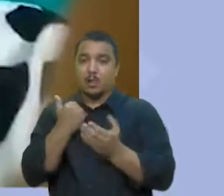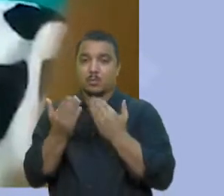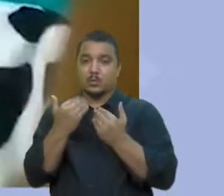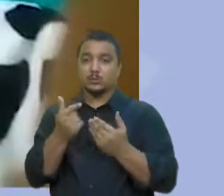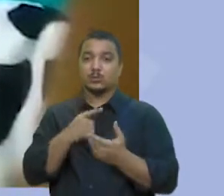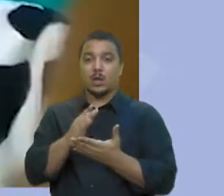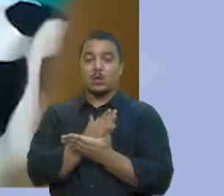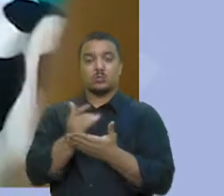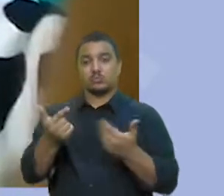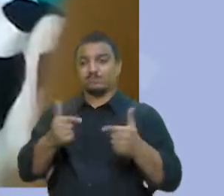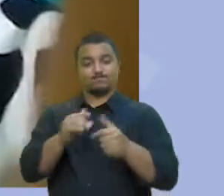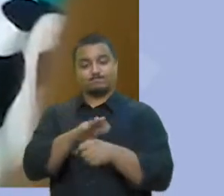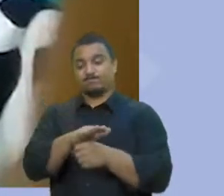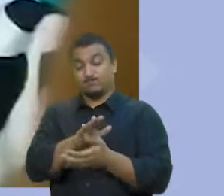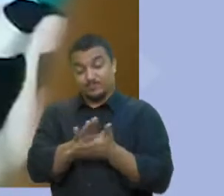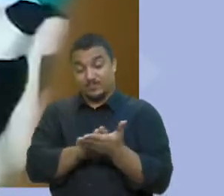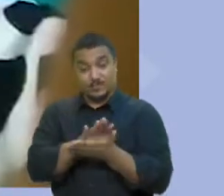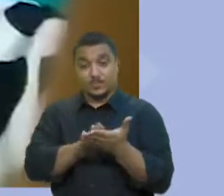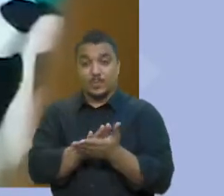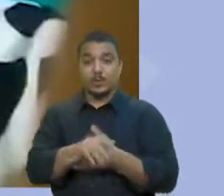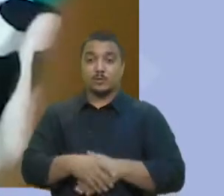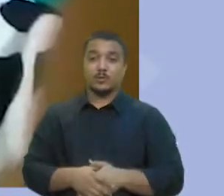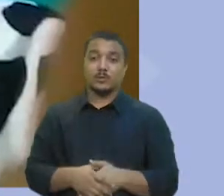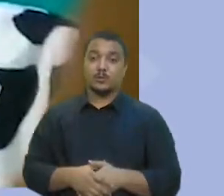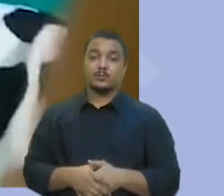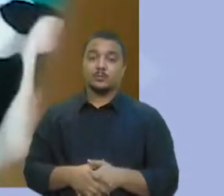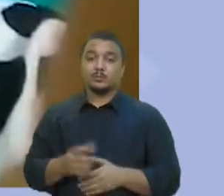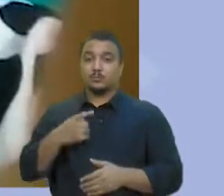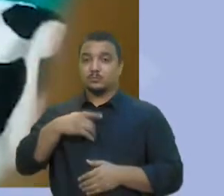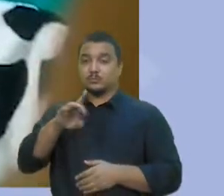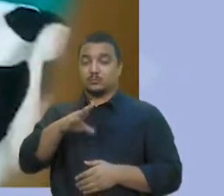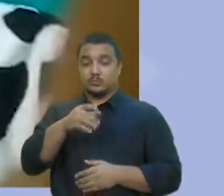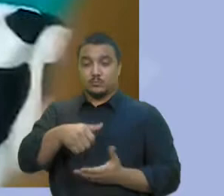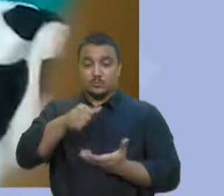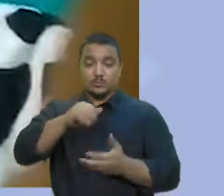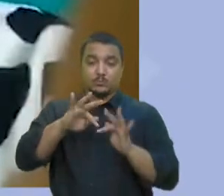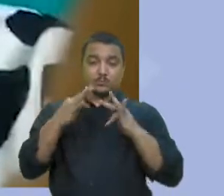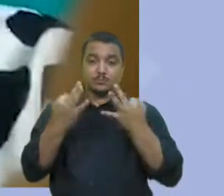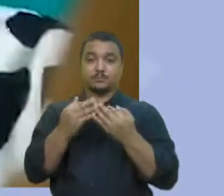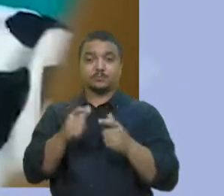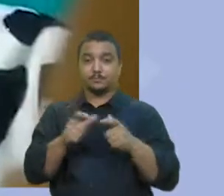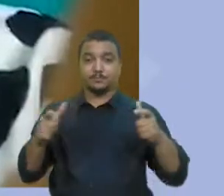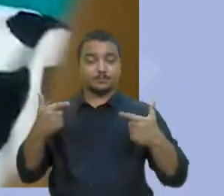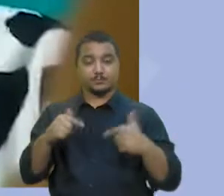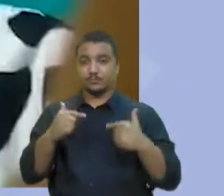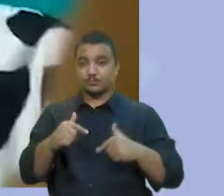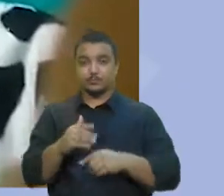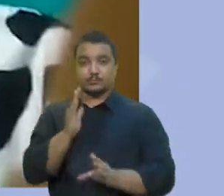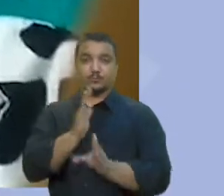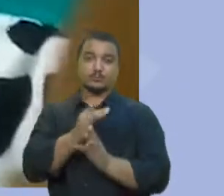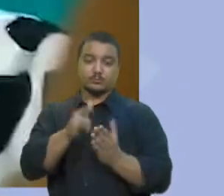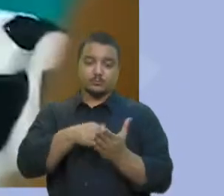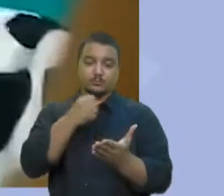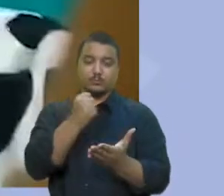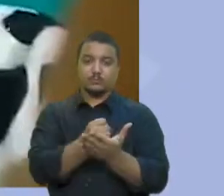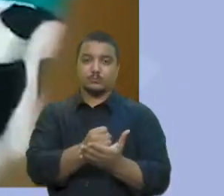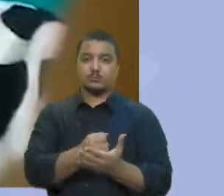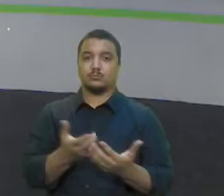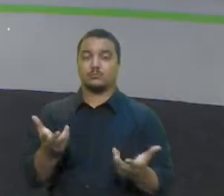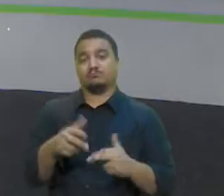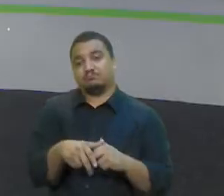têm ajuda de ninguém, só esse Bolsa Família. A maioria não tem por questão, trabalham de carteira assinada, enfim.